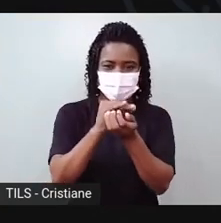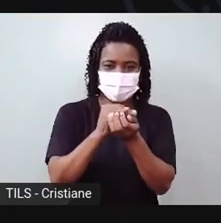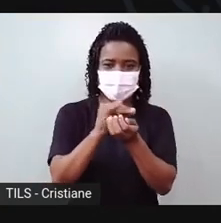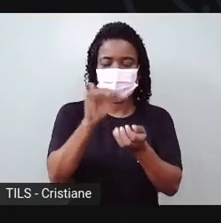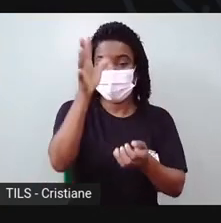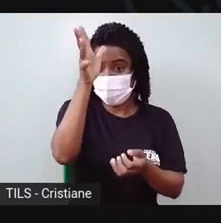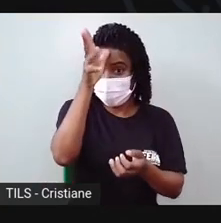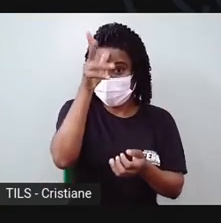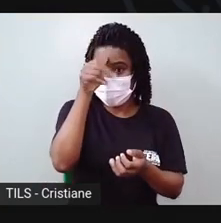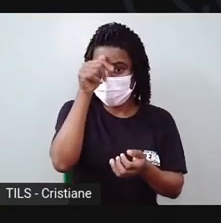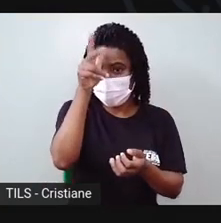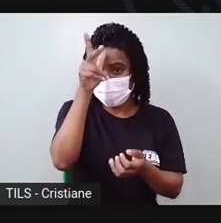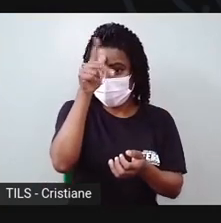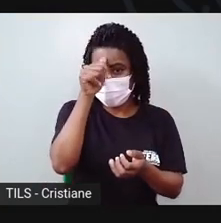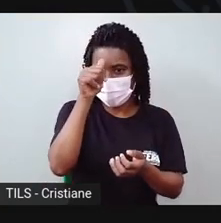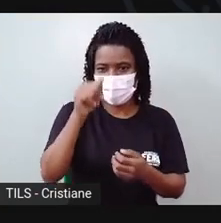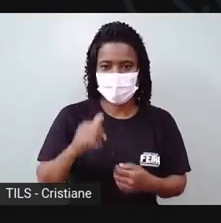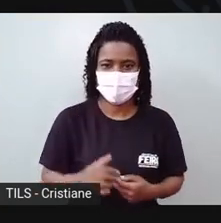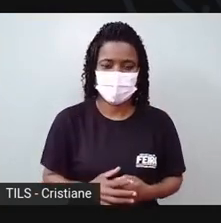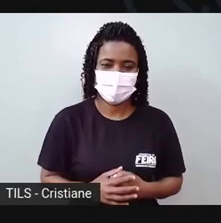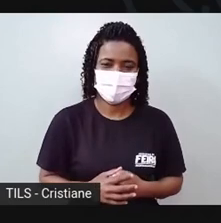A galinha a gente vai fazer